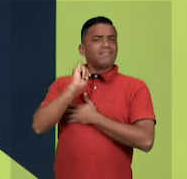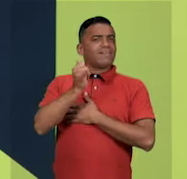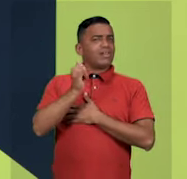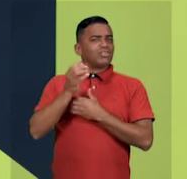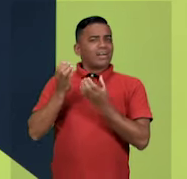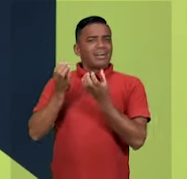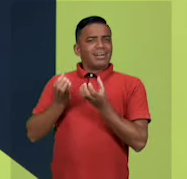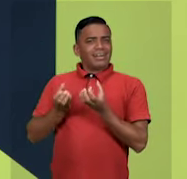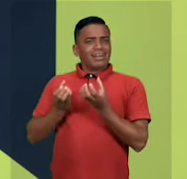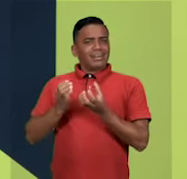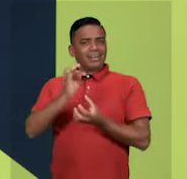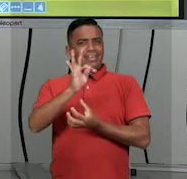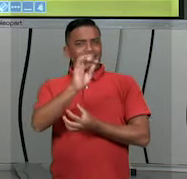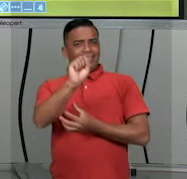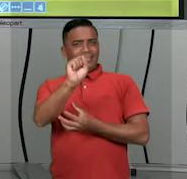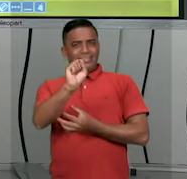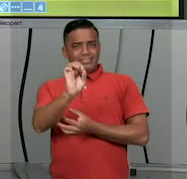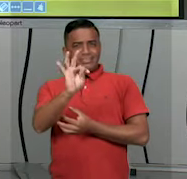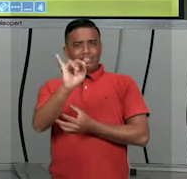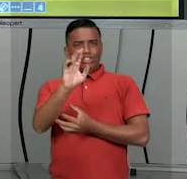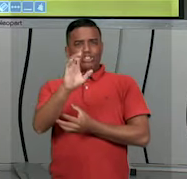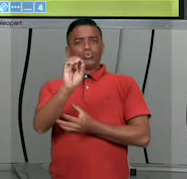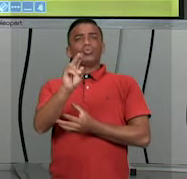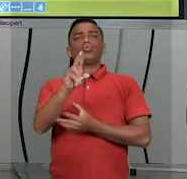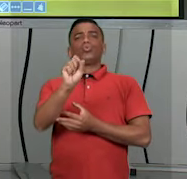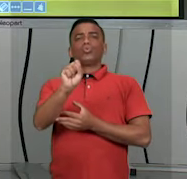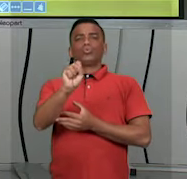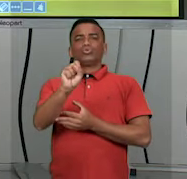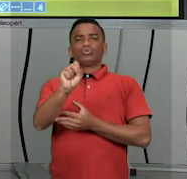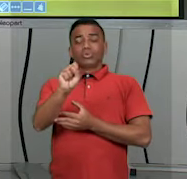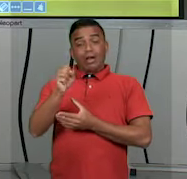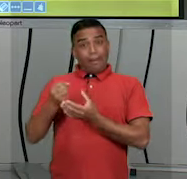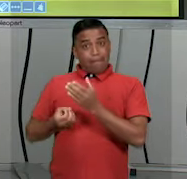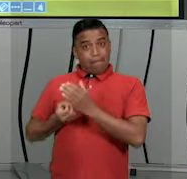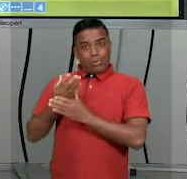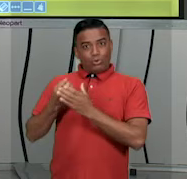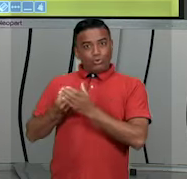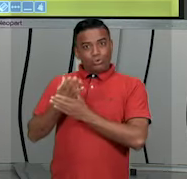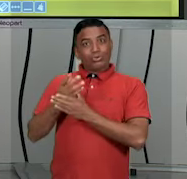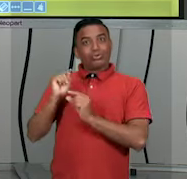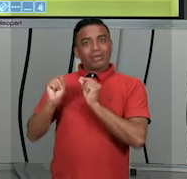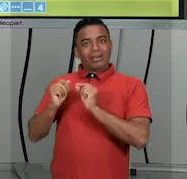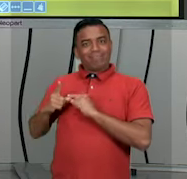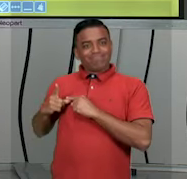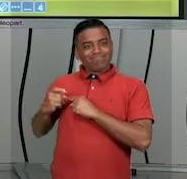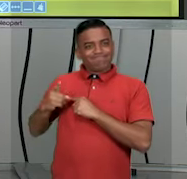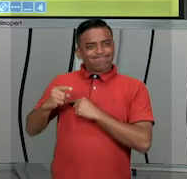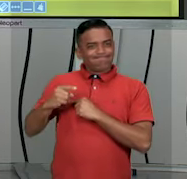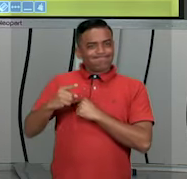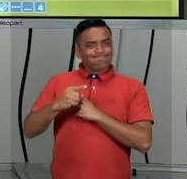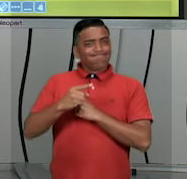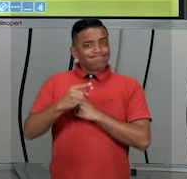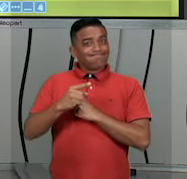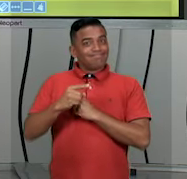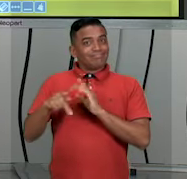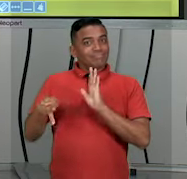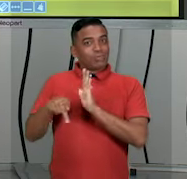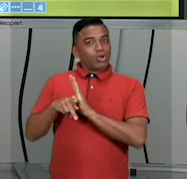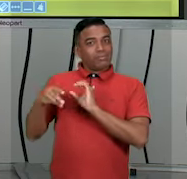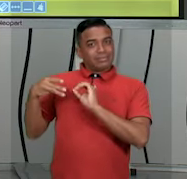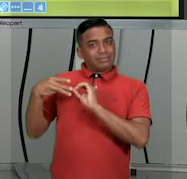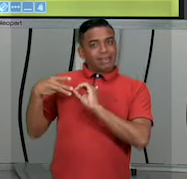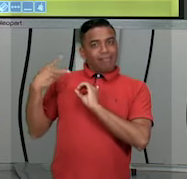que além de produzir também os gametas masculinos, que são as células